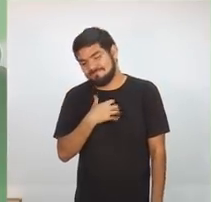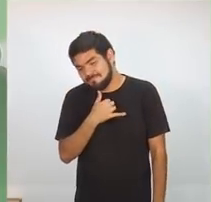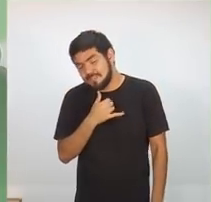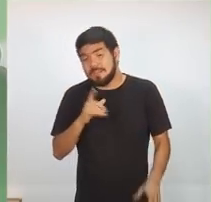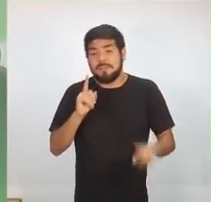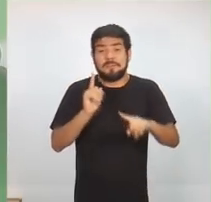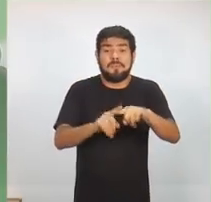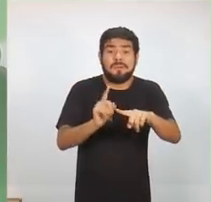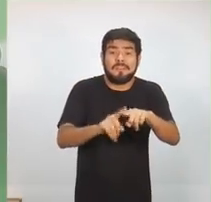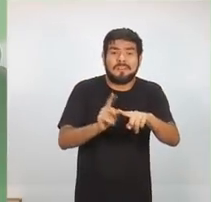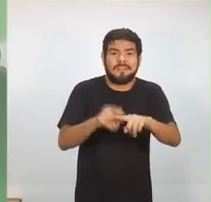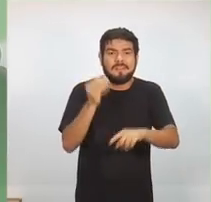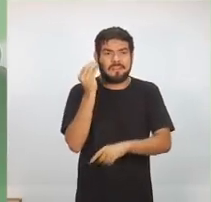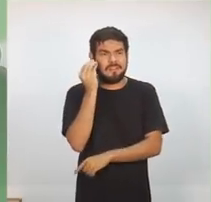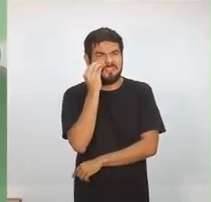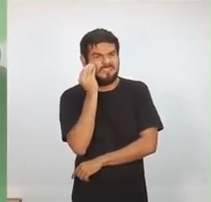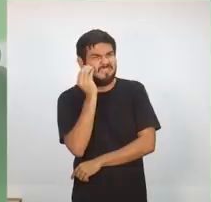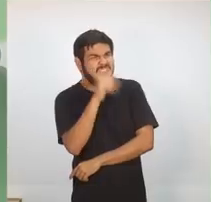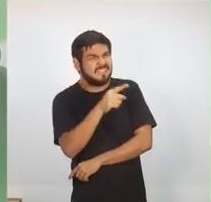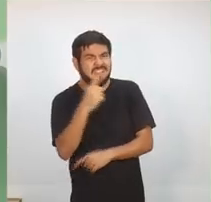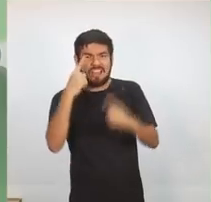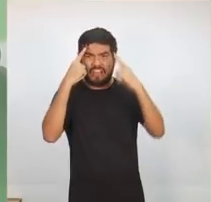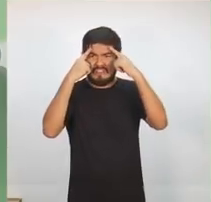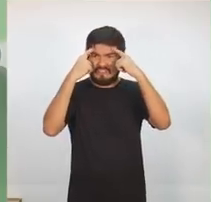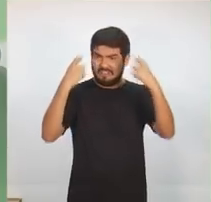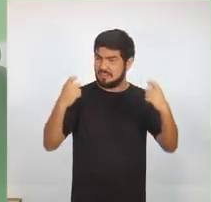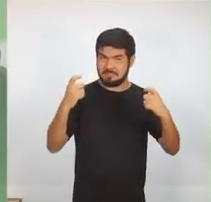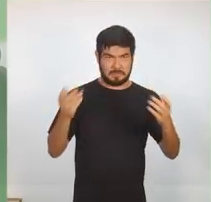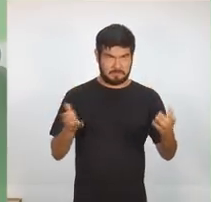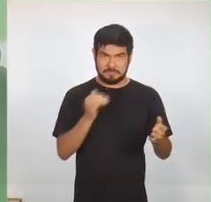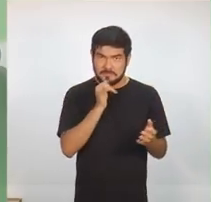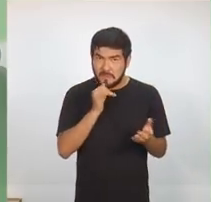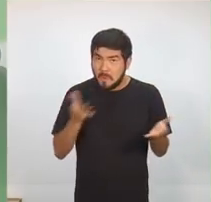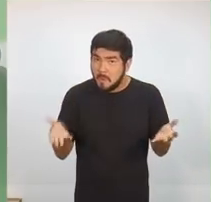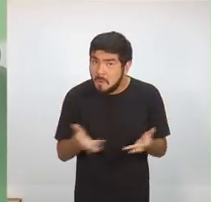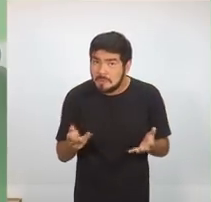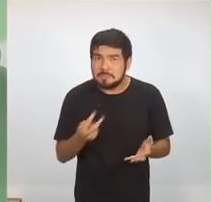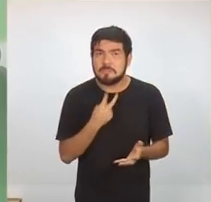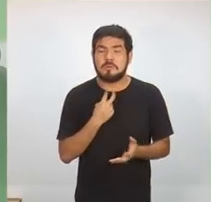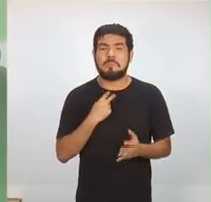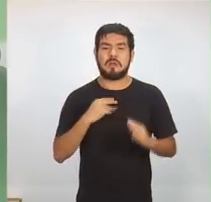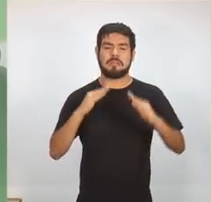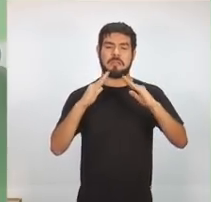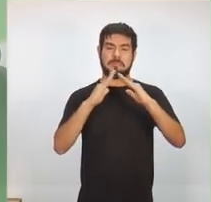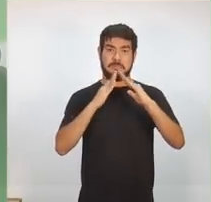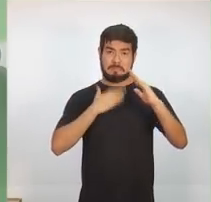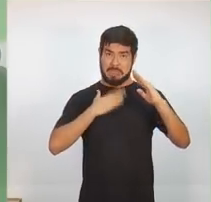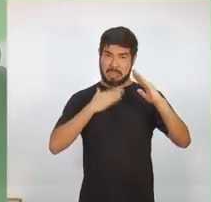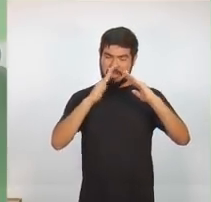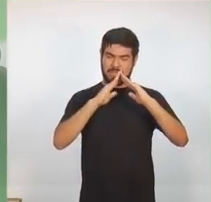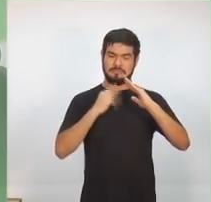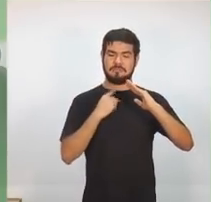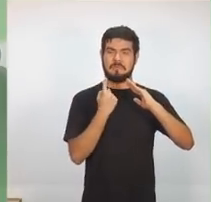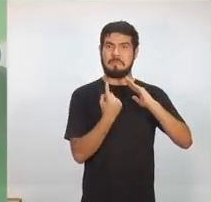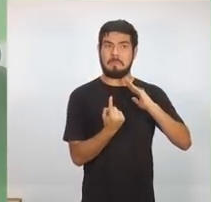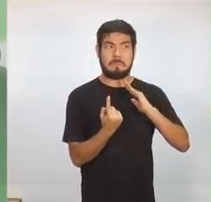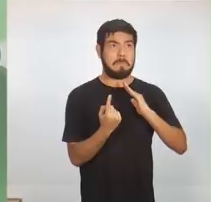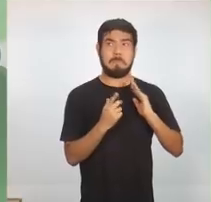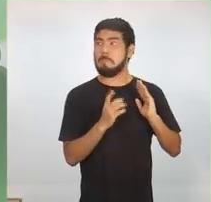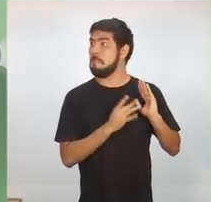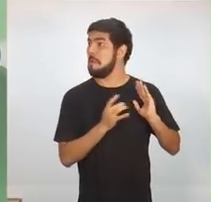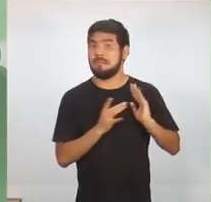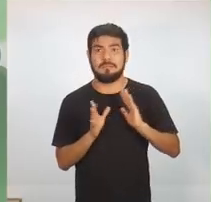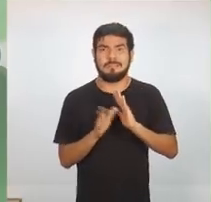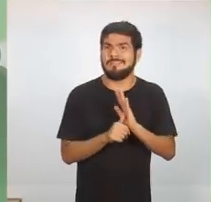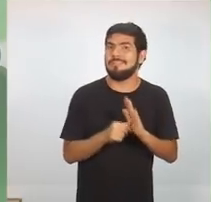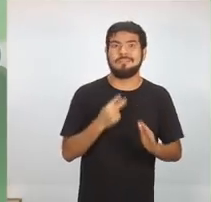visto é uma escalada da violência. Hoje você não pode mais ficar na frente da porta da sua casa porque tem medo de ser assaltado. Não dá